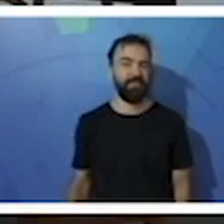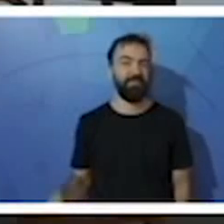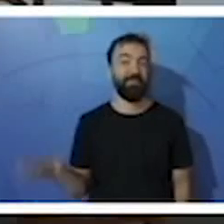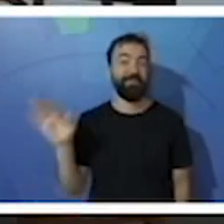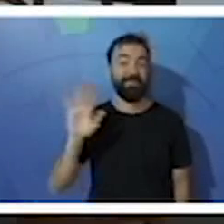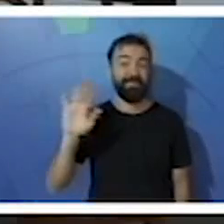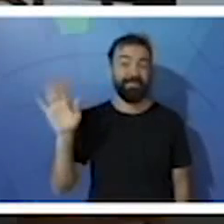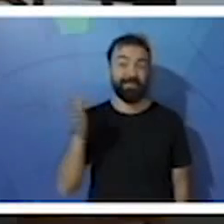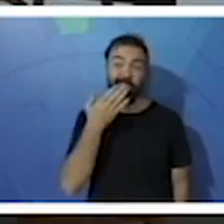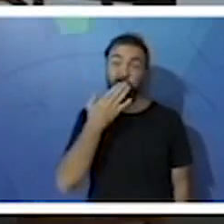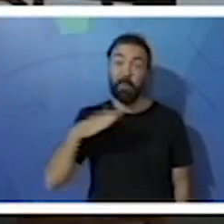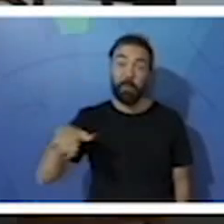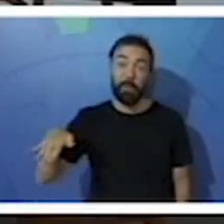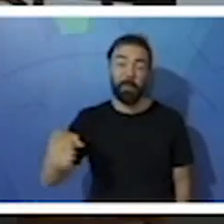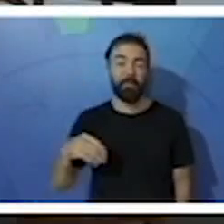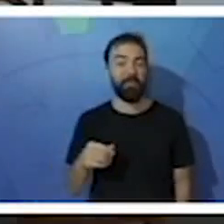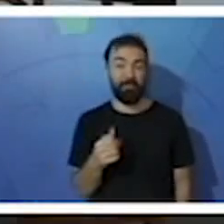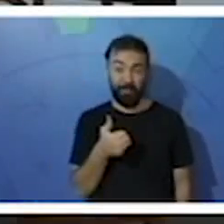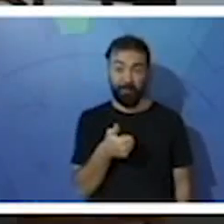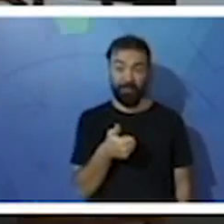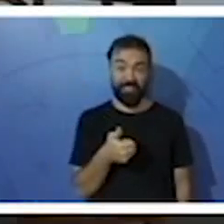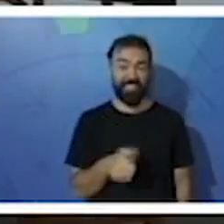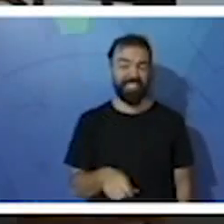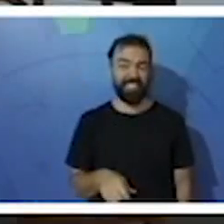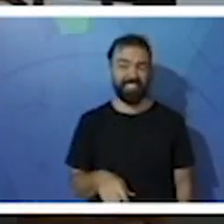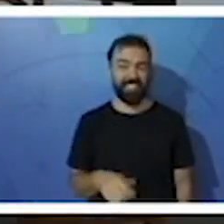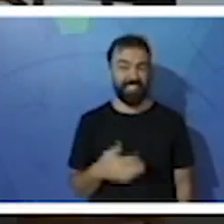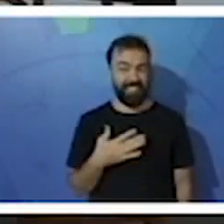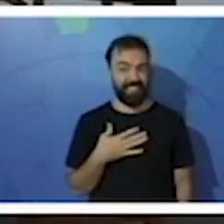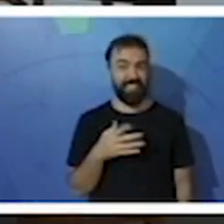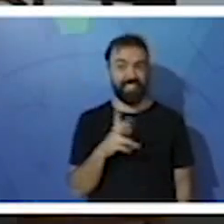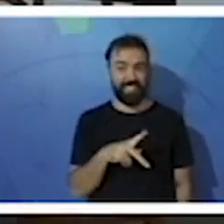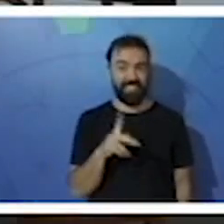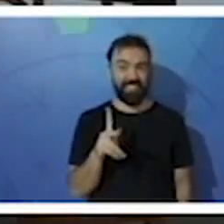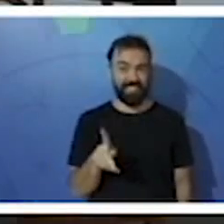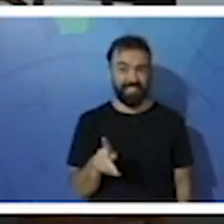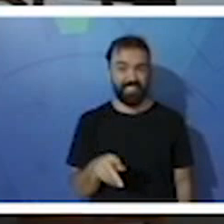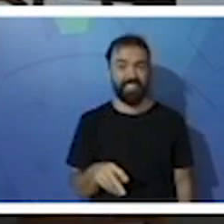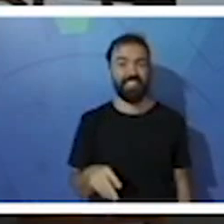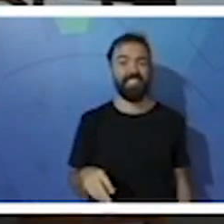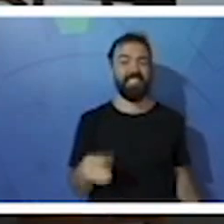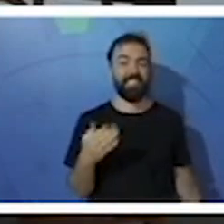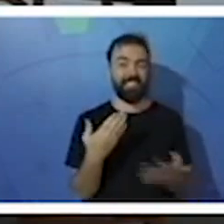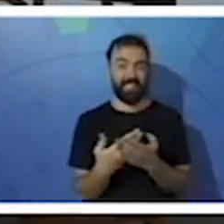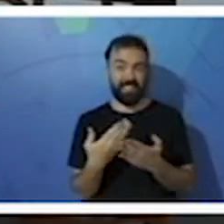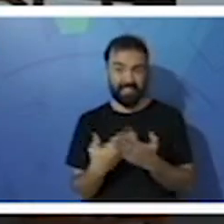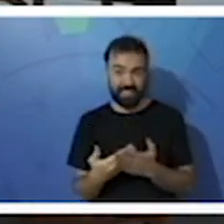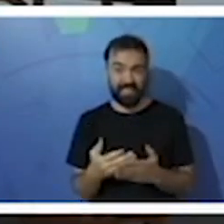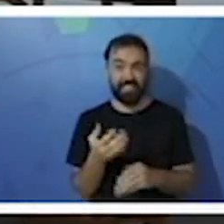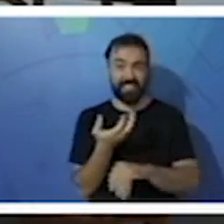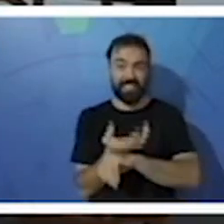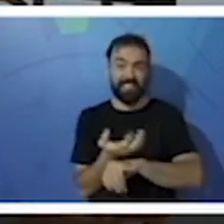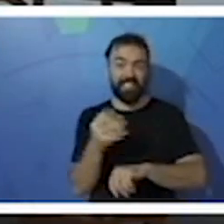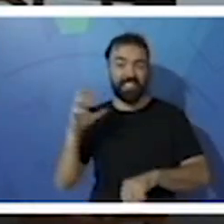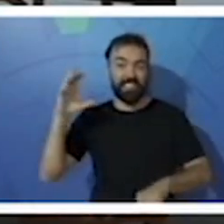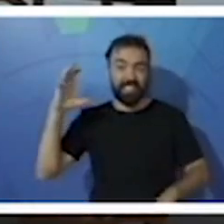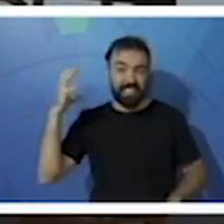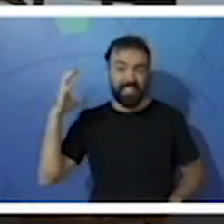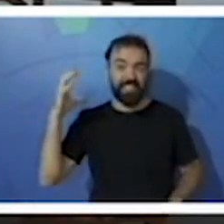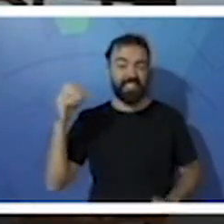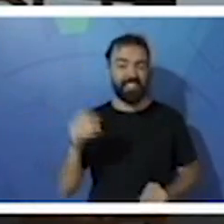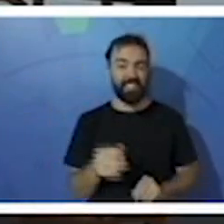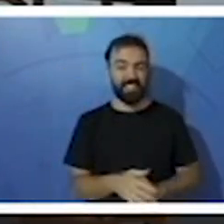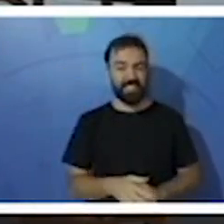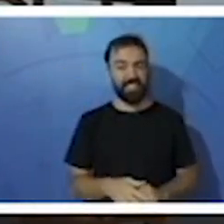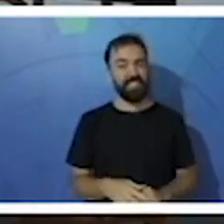Olá, crianças, tudo bem? Sou a professora Michelle, vamos para a nossa aula de ciências, a nossa